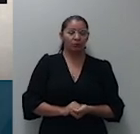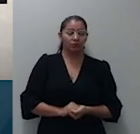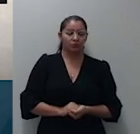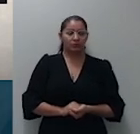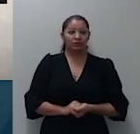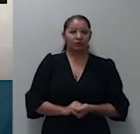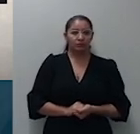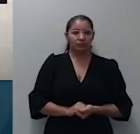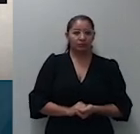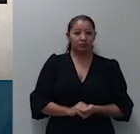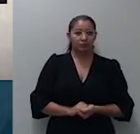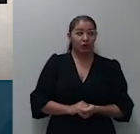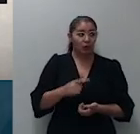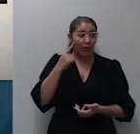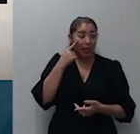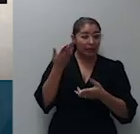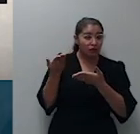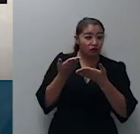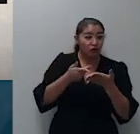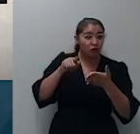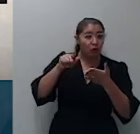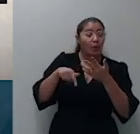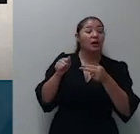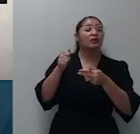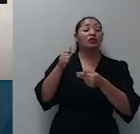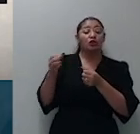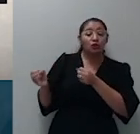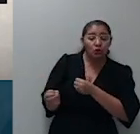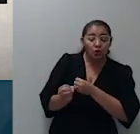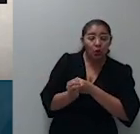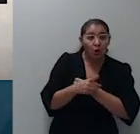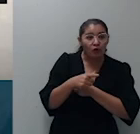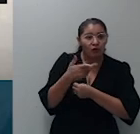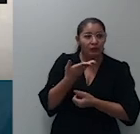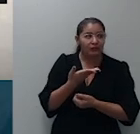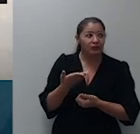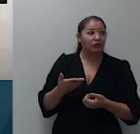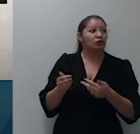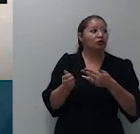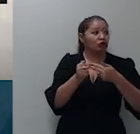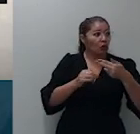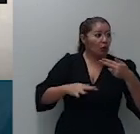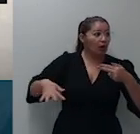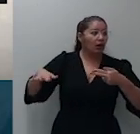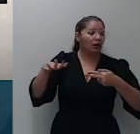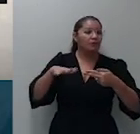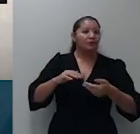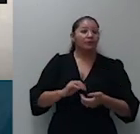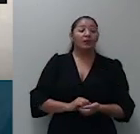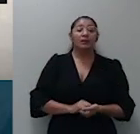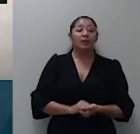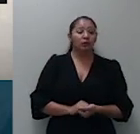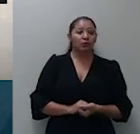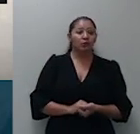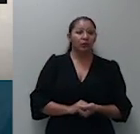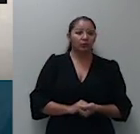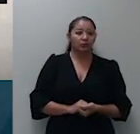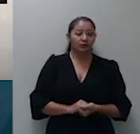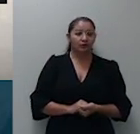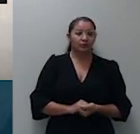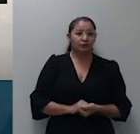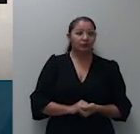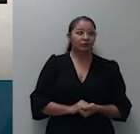Tribunal de Justiça a consolidar nova e robusta jurisprudência já objeto de súmula qual seja do enunciado no 637